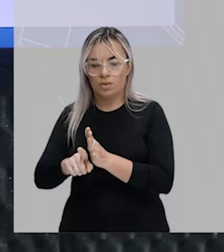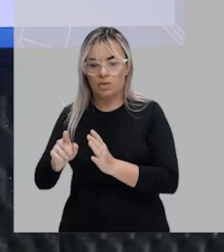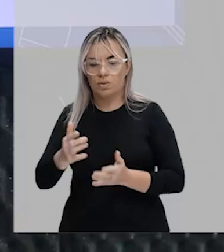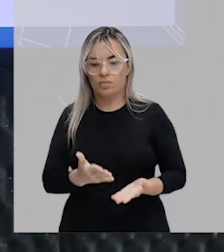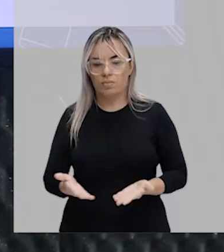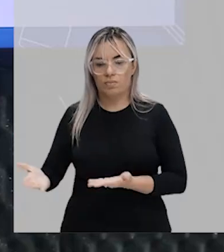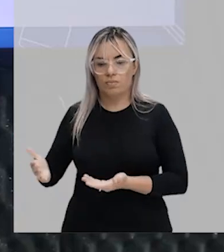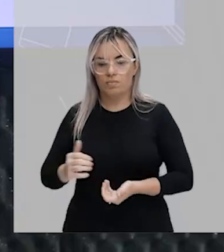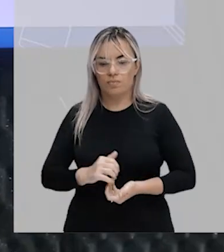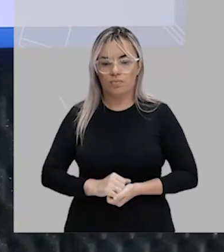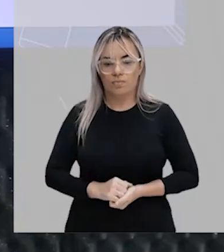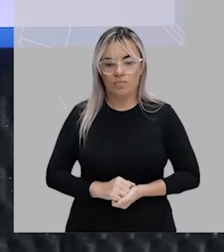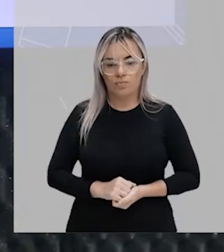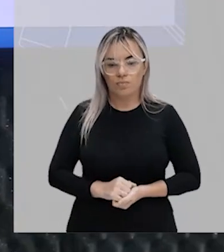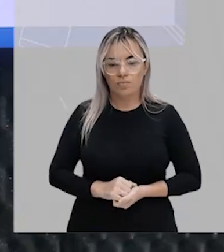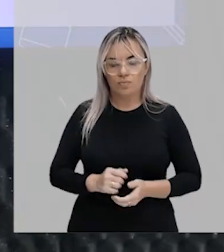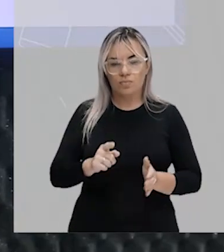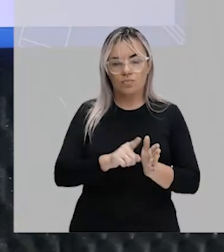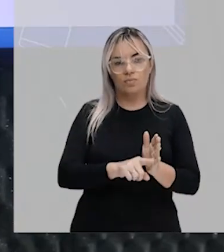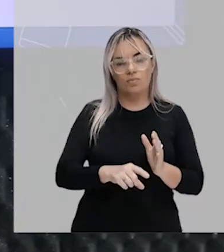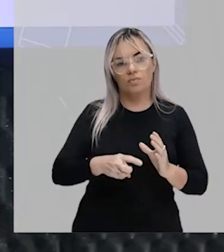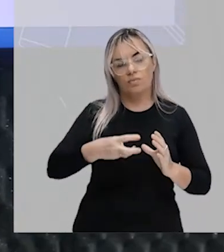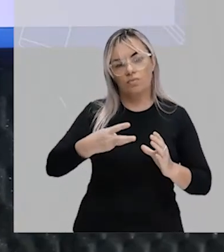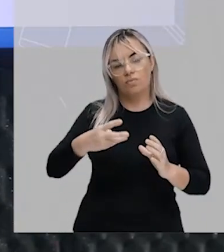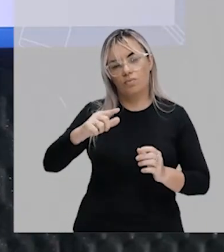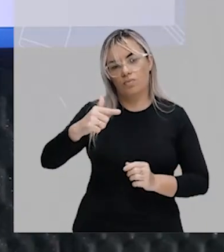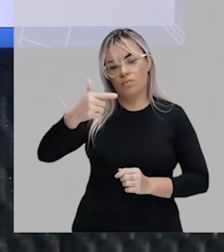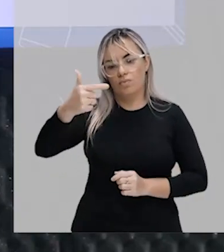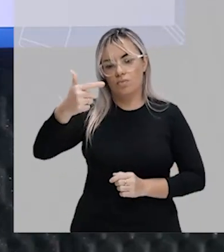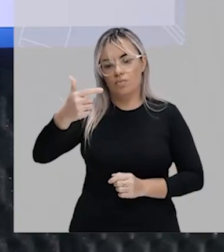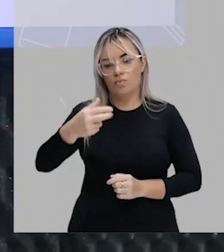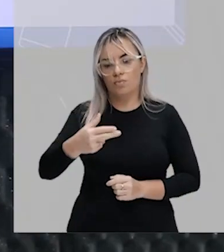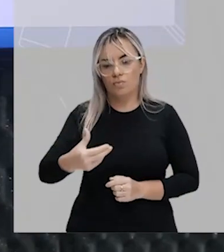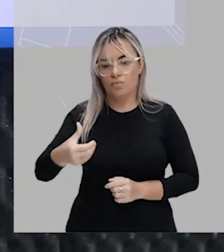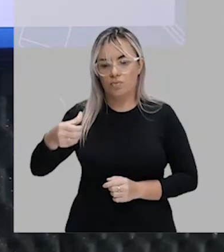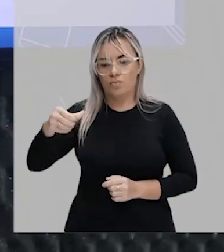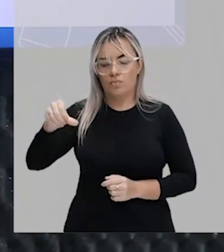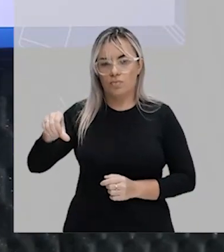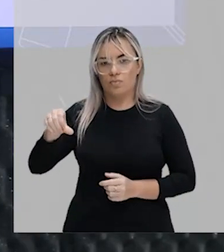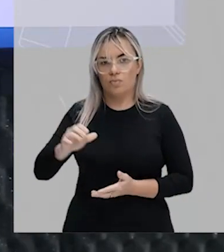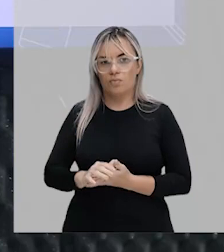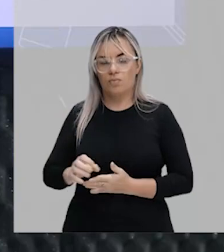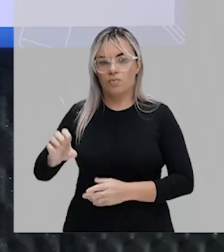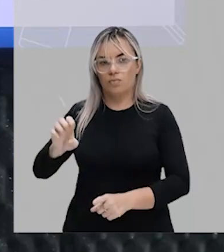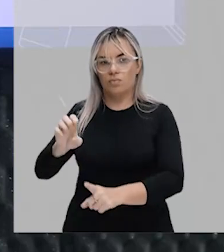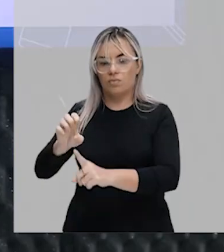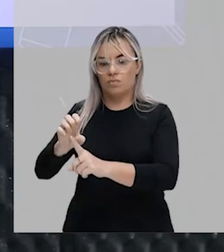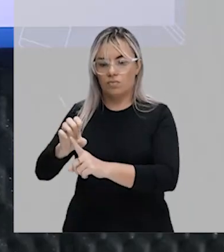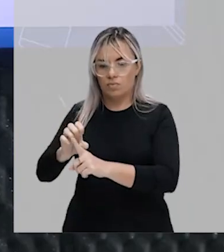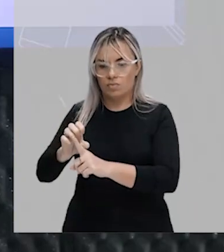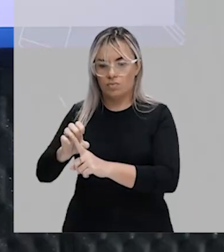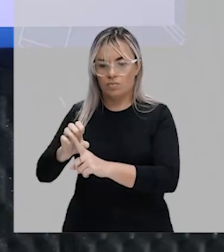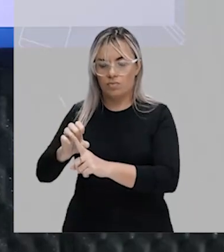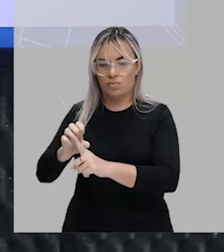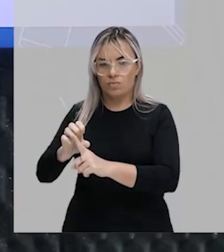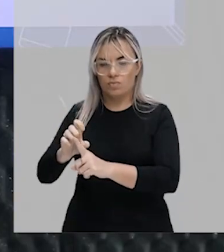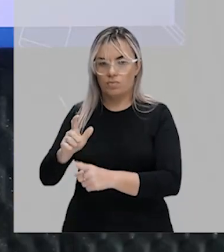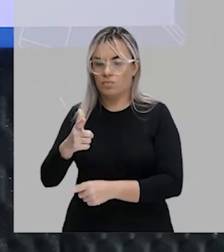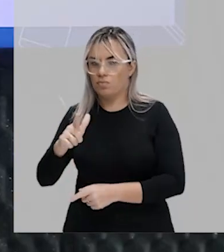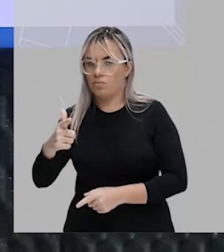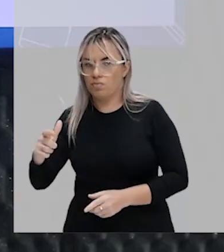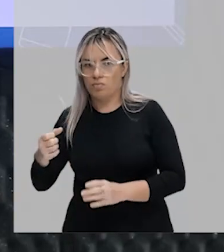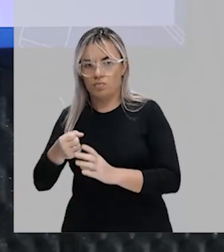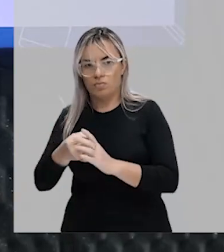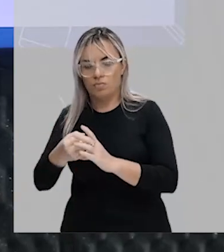Menos 3 ao quadrado dá 9. Lá no Z menos, eu não tenho esse tipo de número, né? Não é verdade? Então,